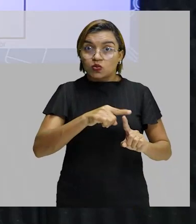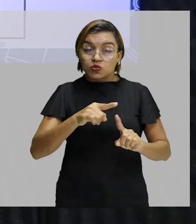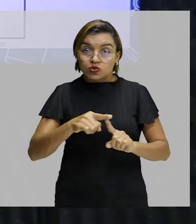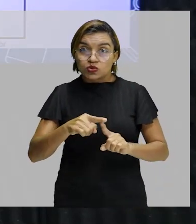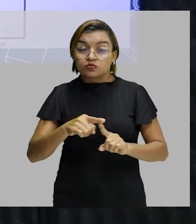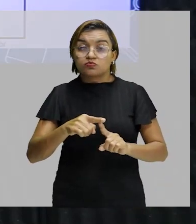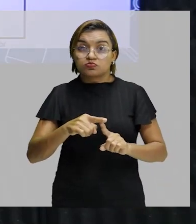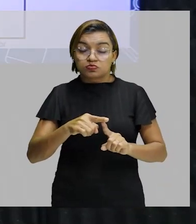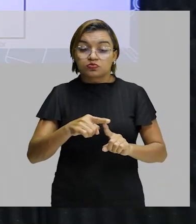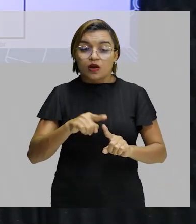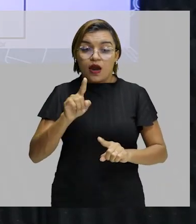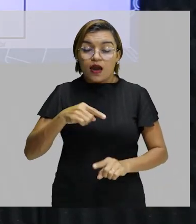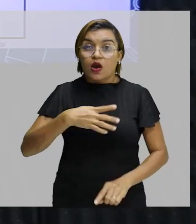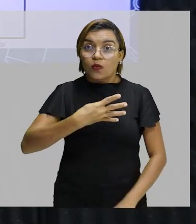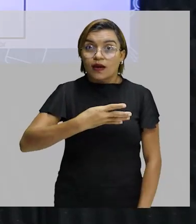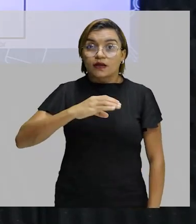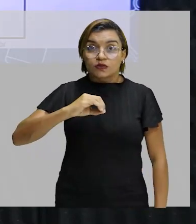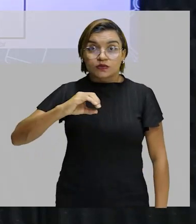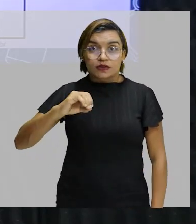400 m.